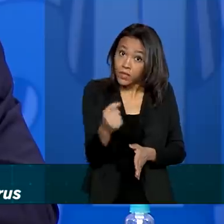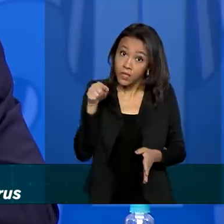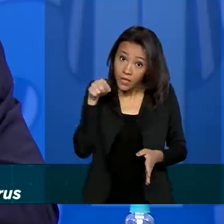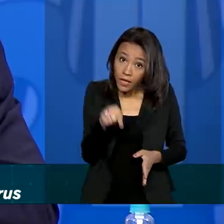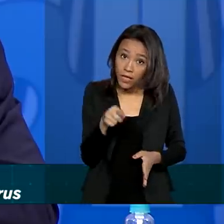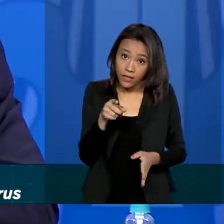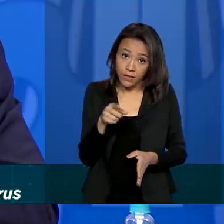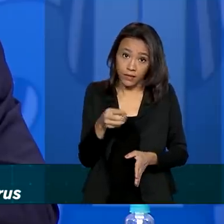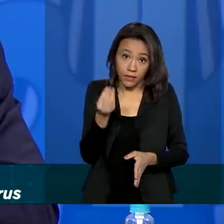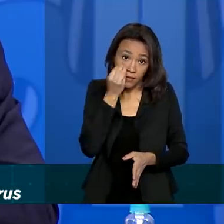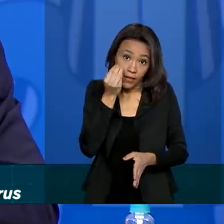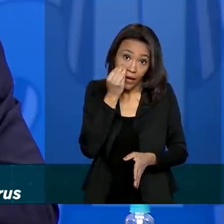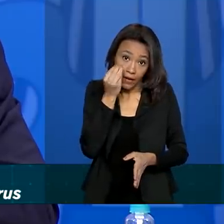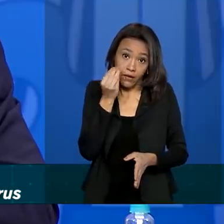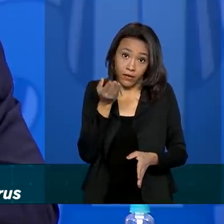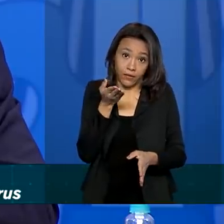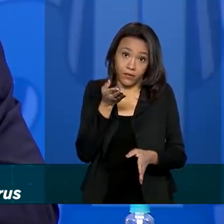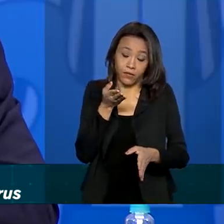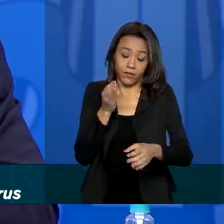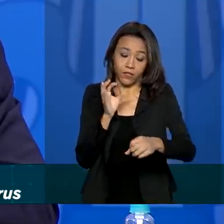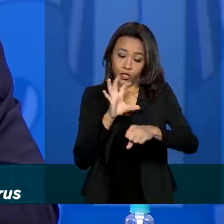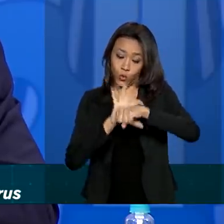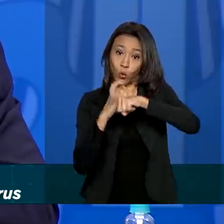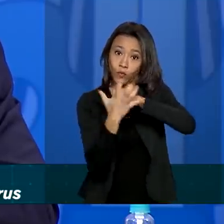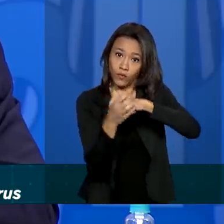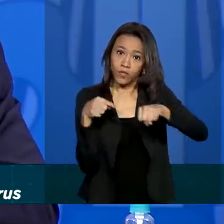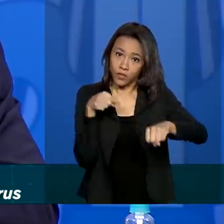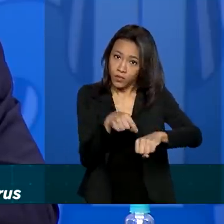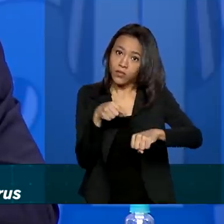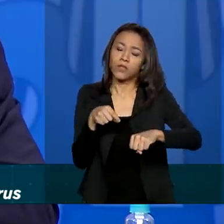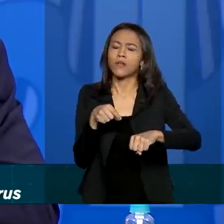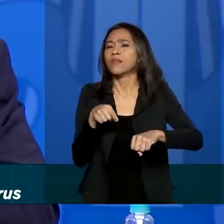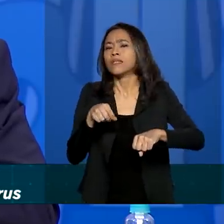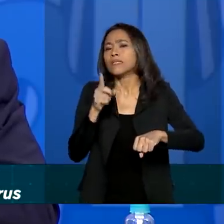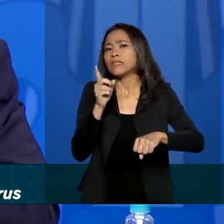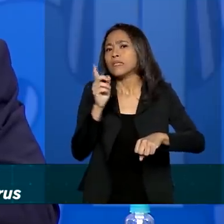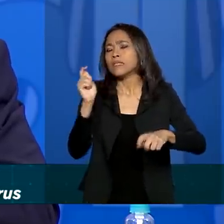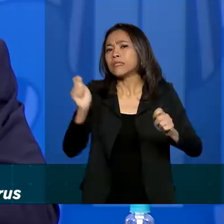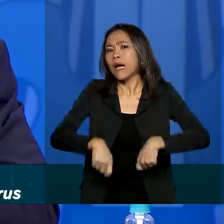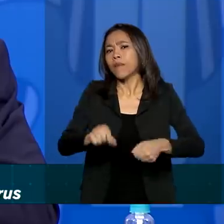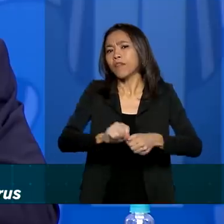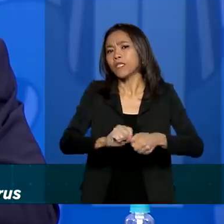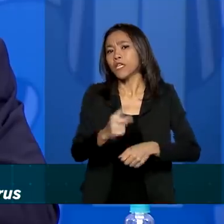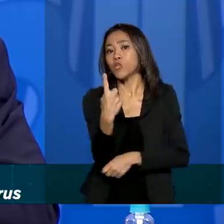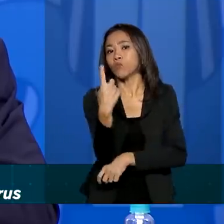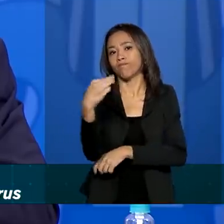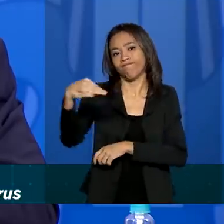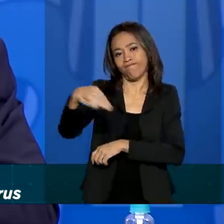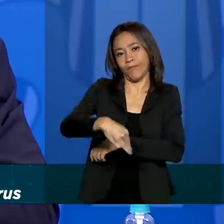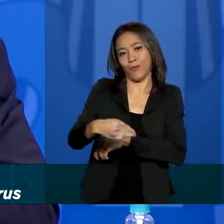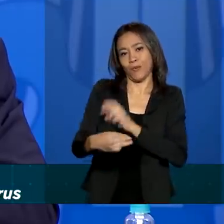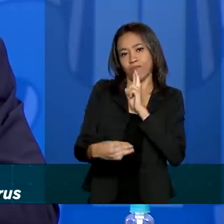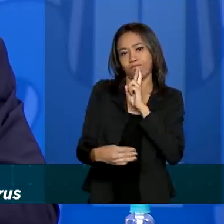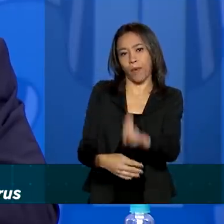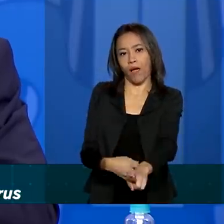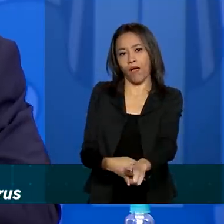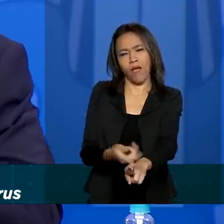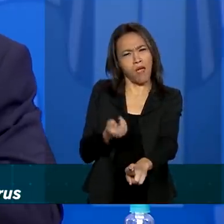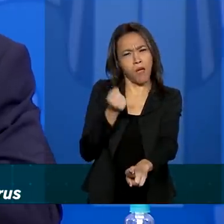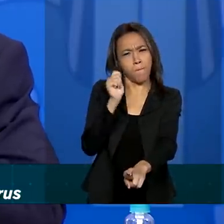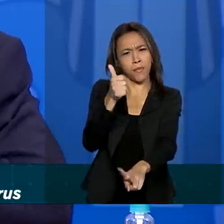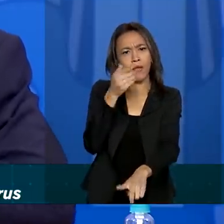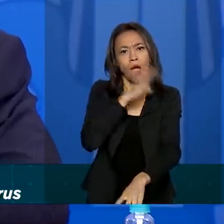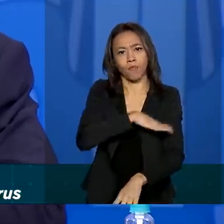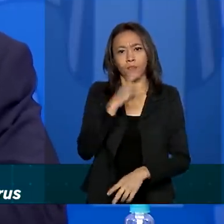COVID, agora voltando aqui no COVID, é que ele consegue realizar em um minuto o resultado. Então, é um teste rápido,